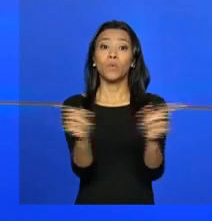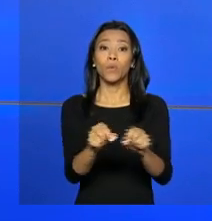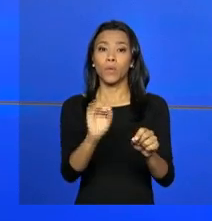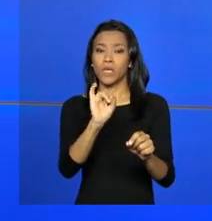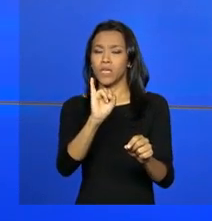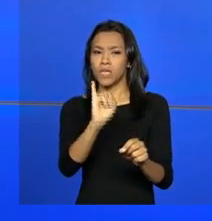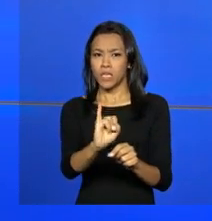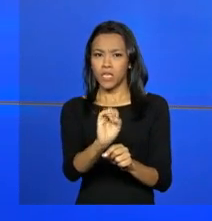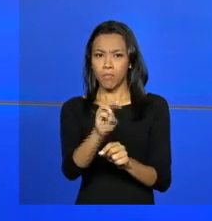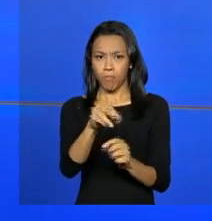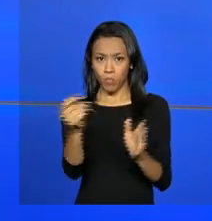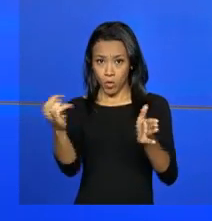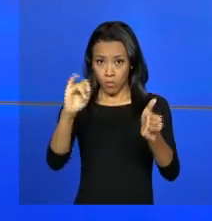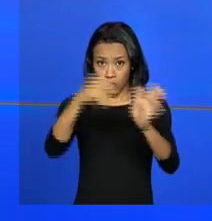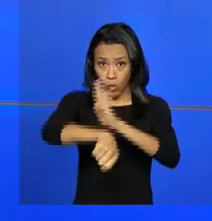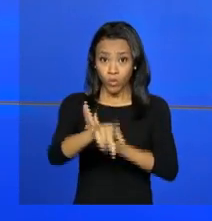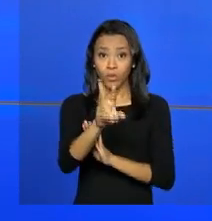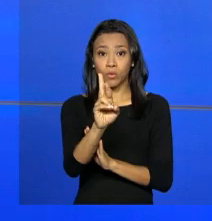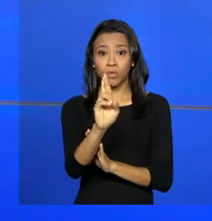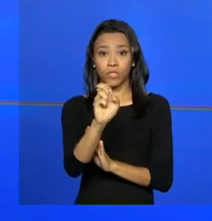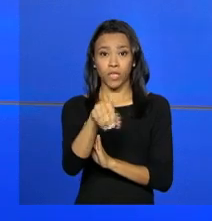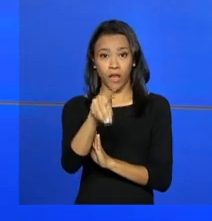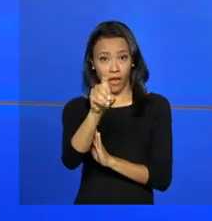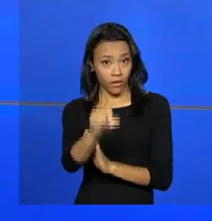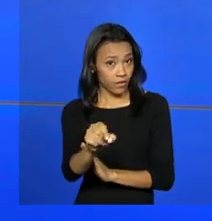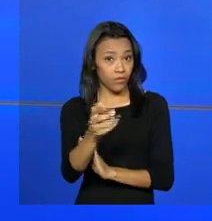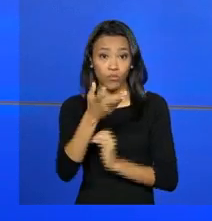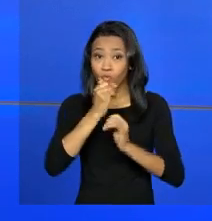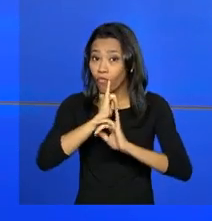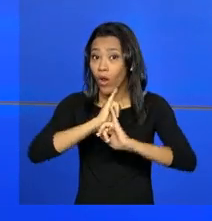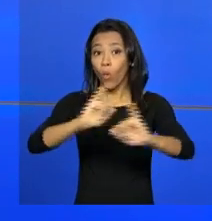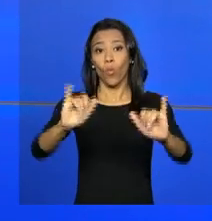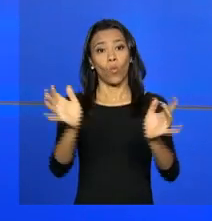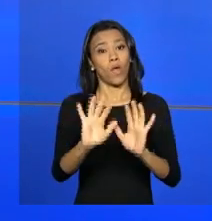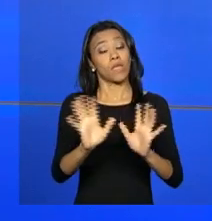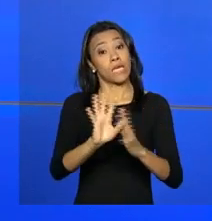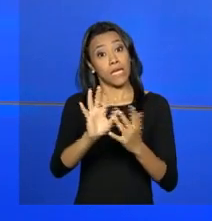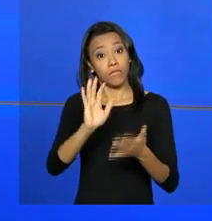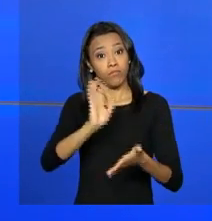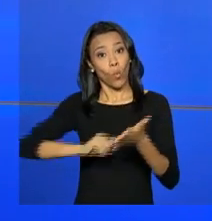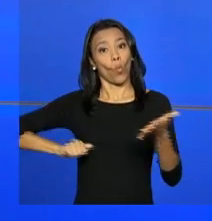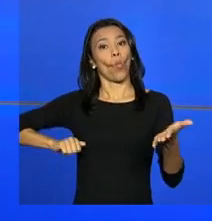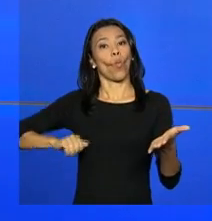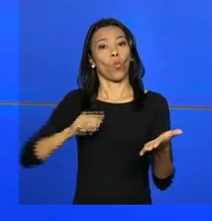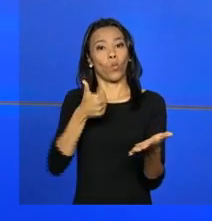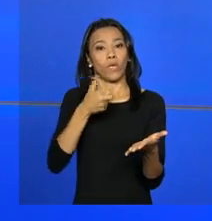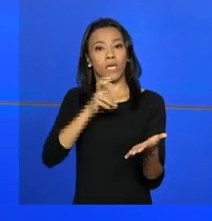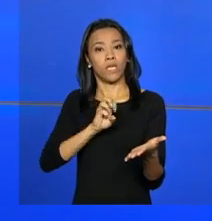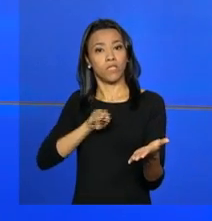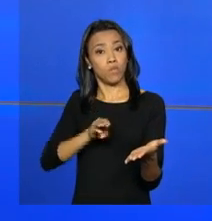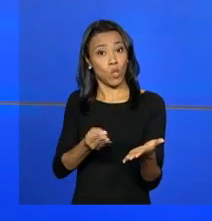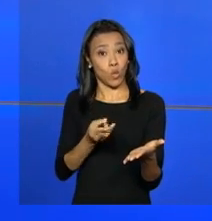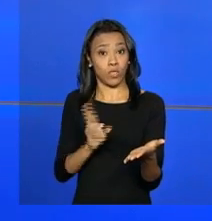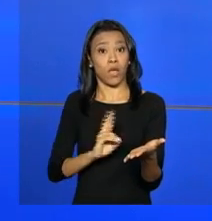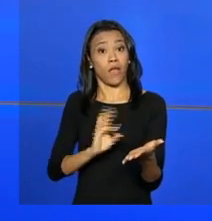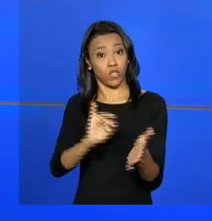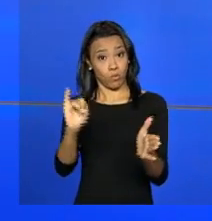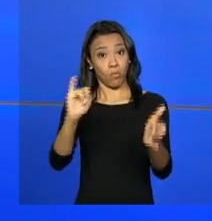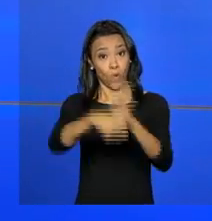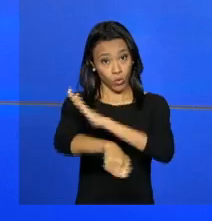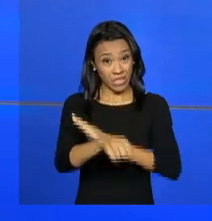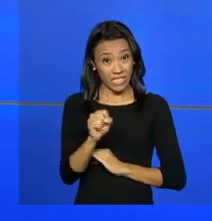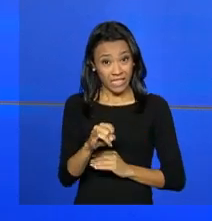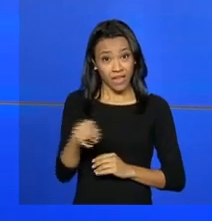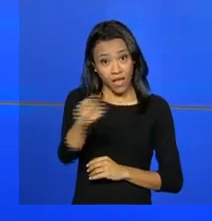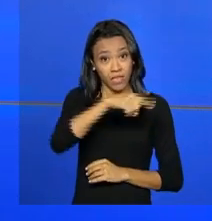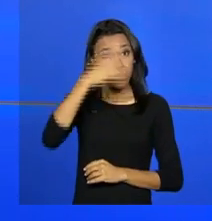-se que esses contribuintes selecionados na primeira fase da ação tenham sonegado 15 milhões de reais em impostos. Se esses